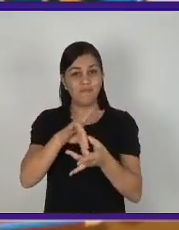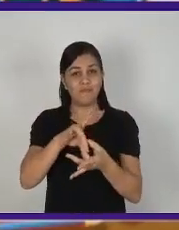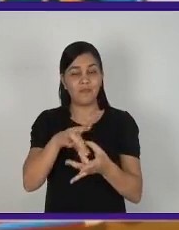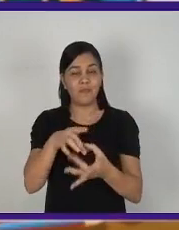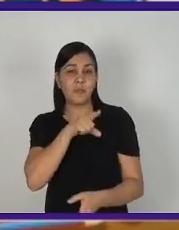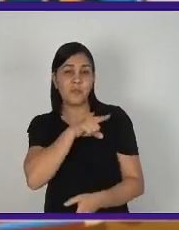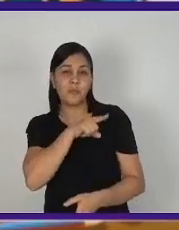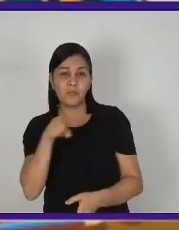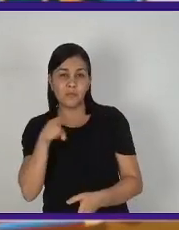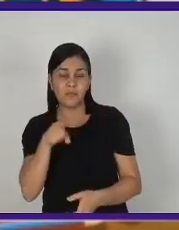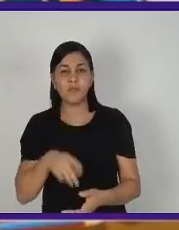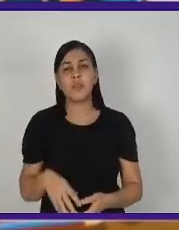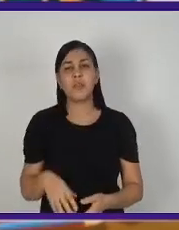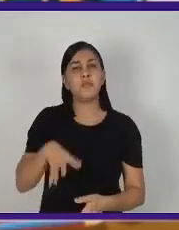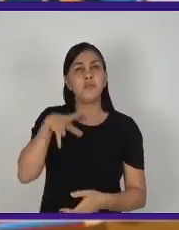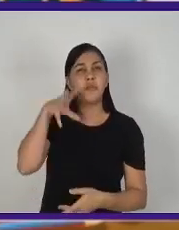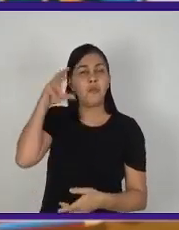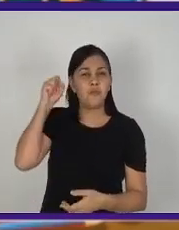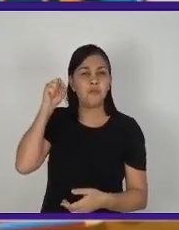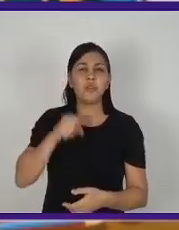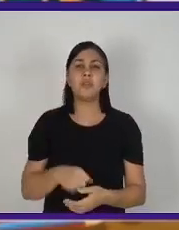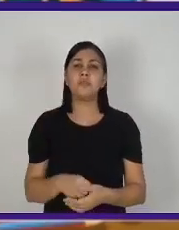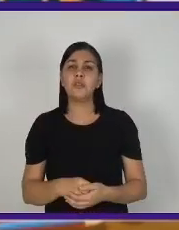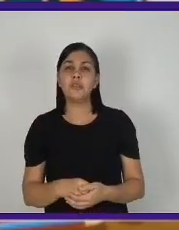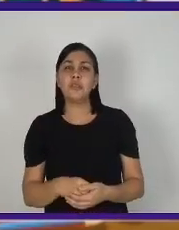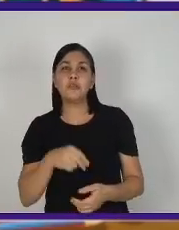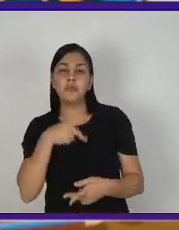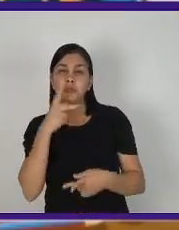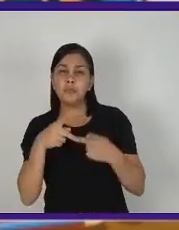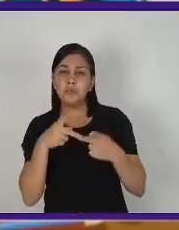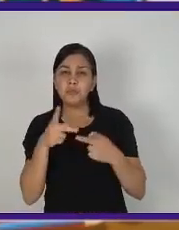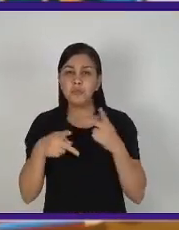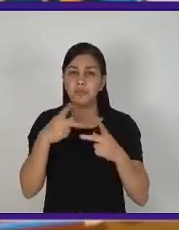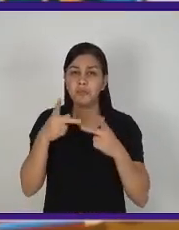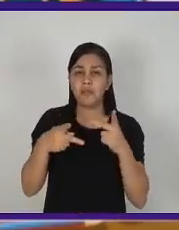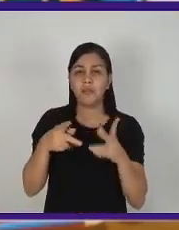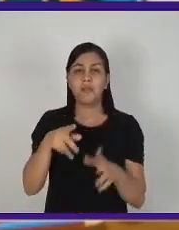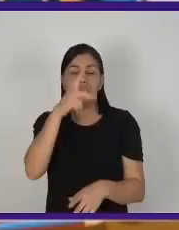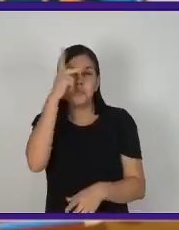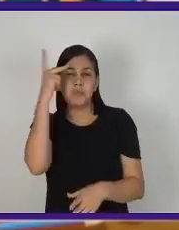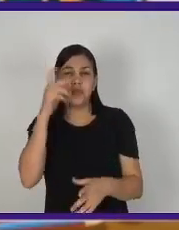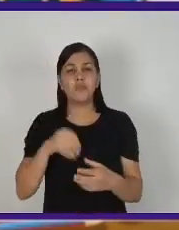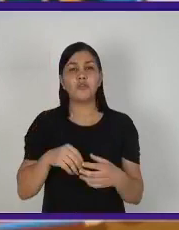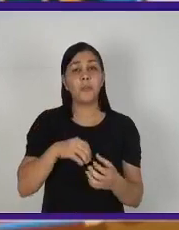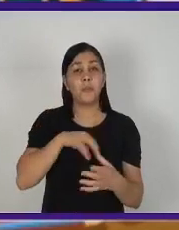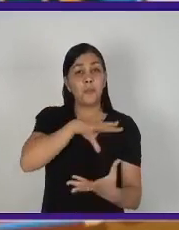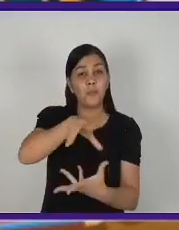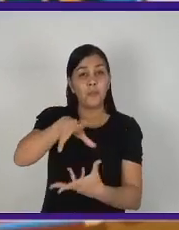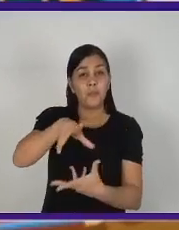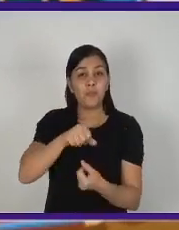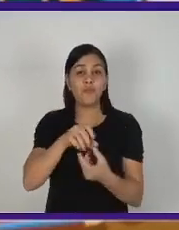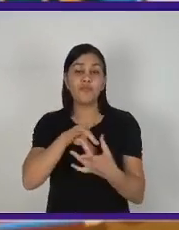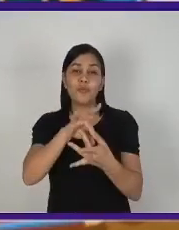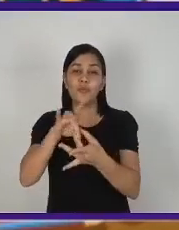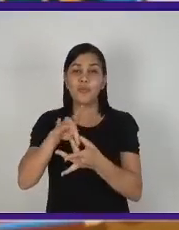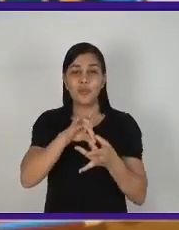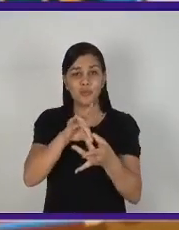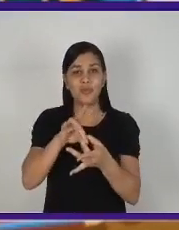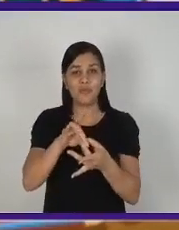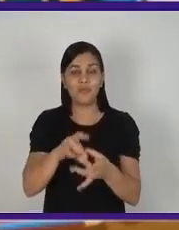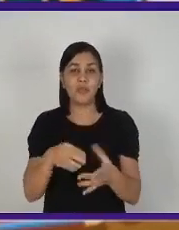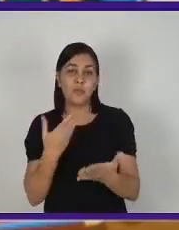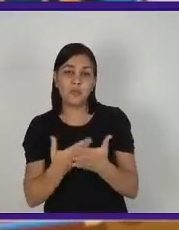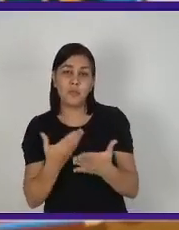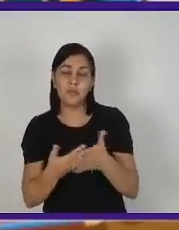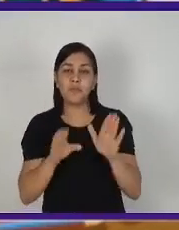dizer que a gente vive em um mundo globalizado. Então, nessa aula, a gente vai entender um pouco sobre isso, sobre esse